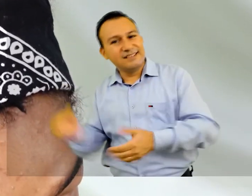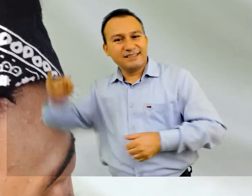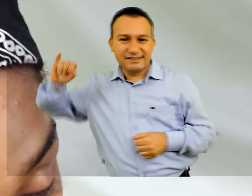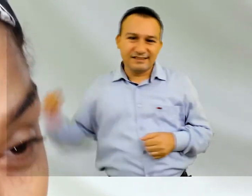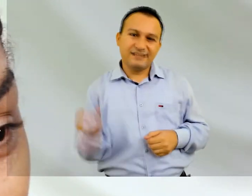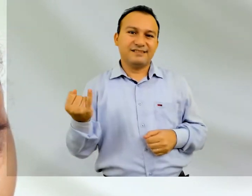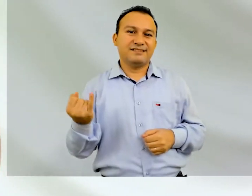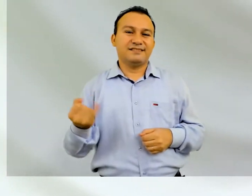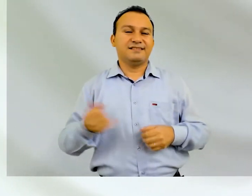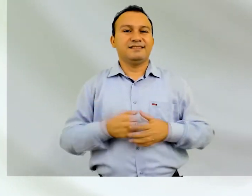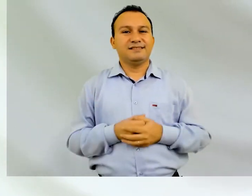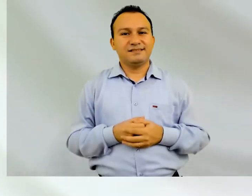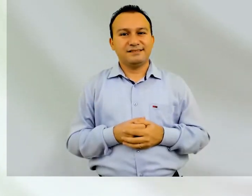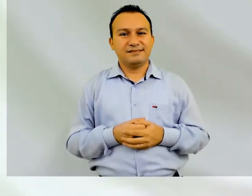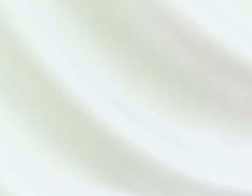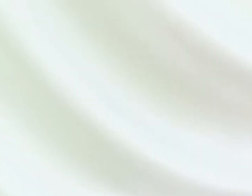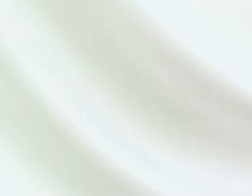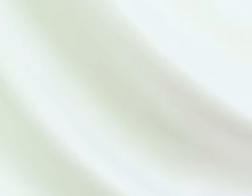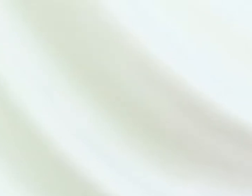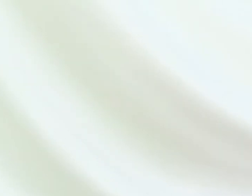a Universidade UFMT.